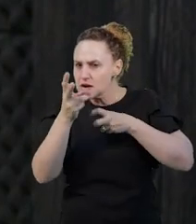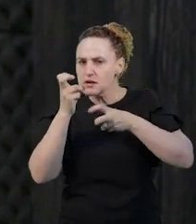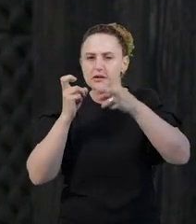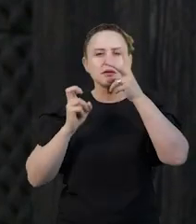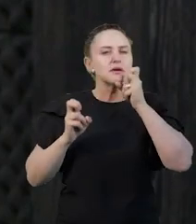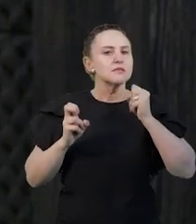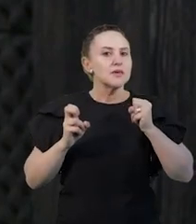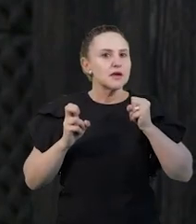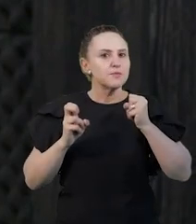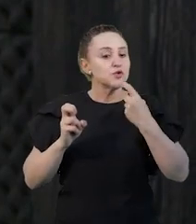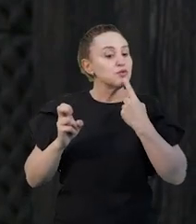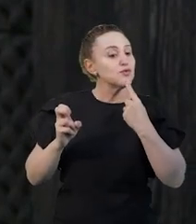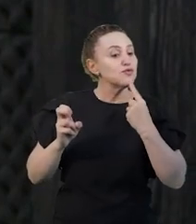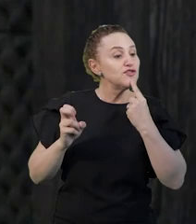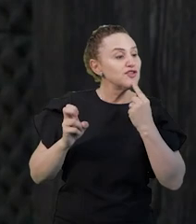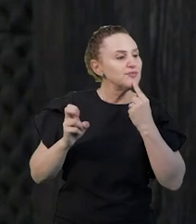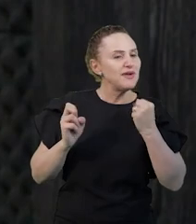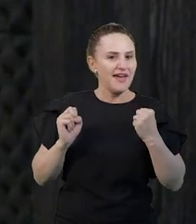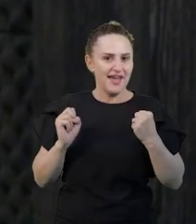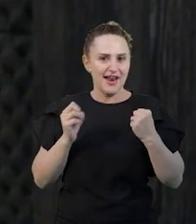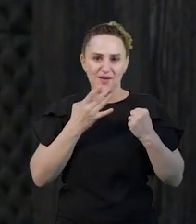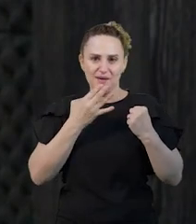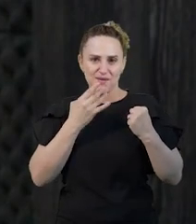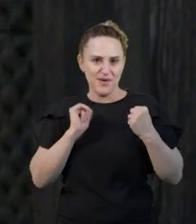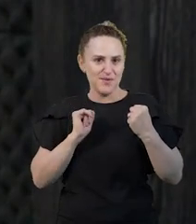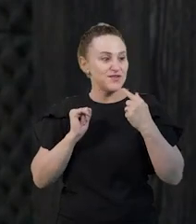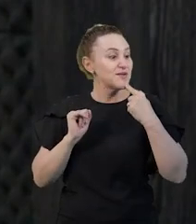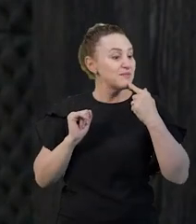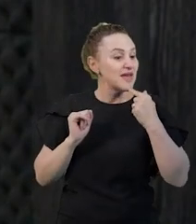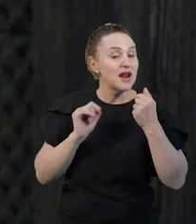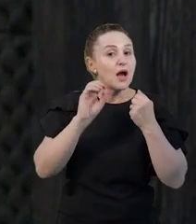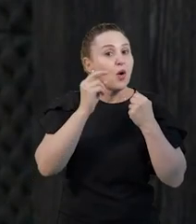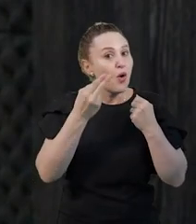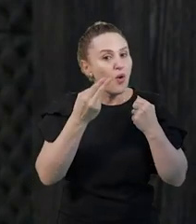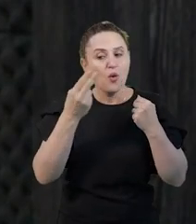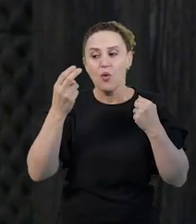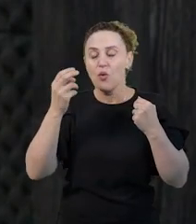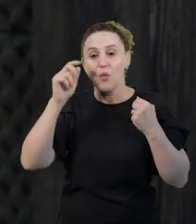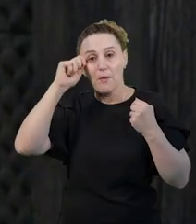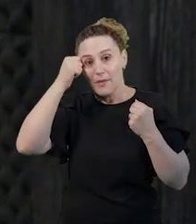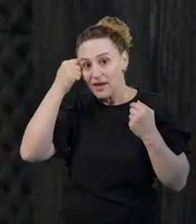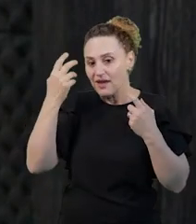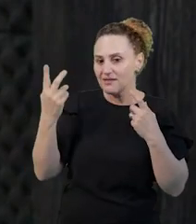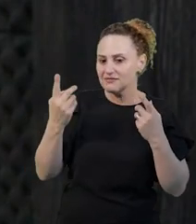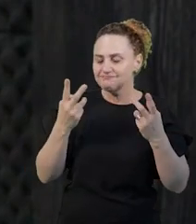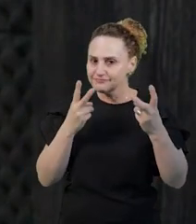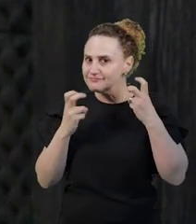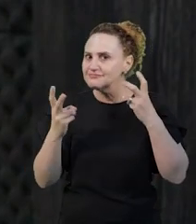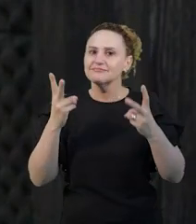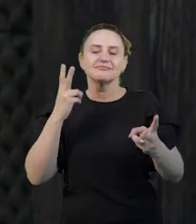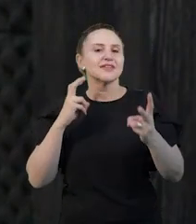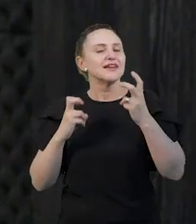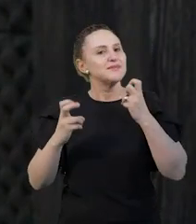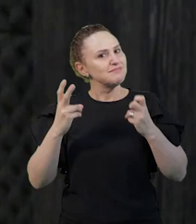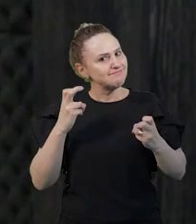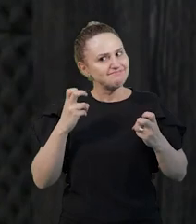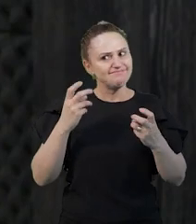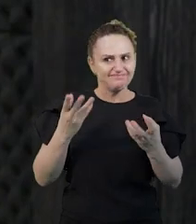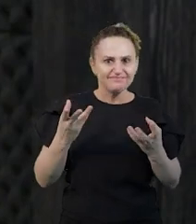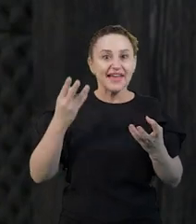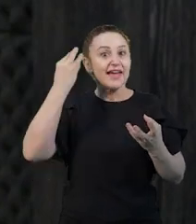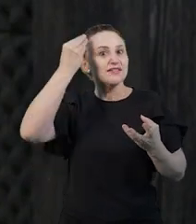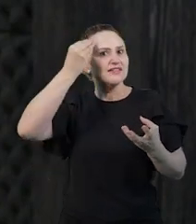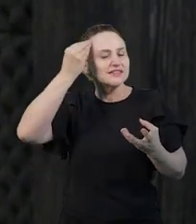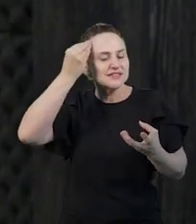um sistema, né? Algo que, então, é um outro tipo de pensamento que a gente chama do pensamento